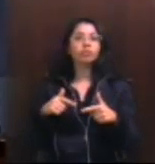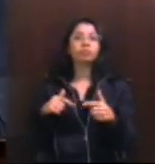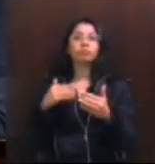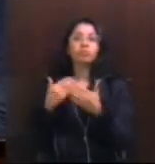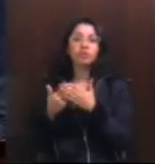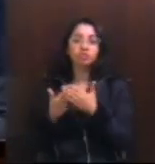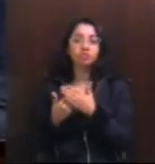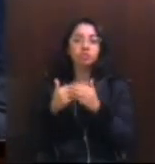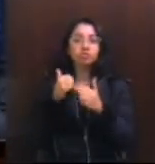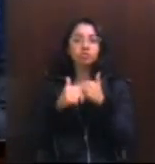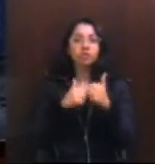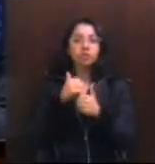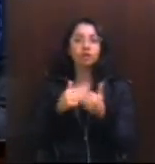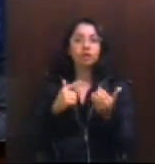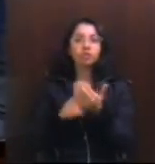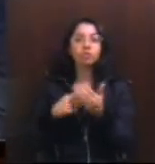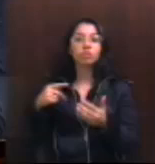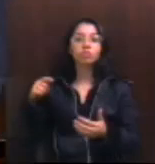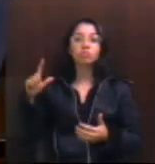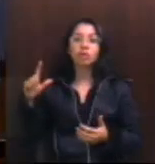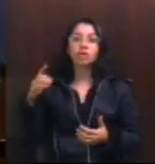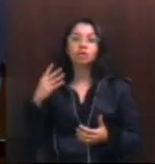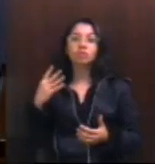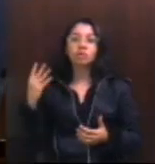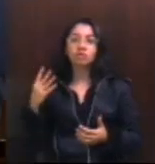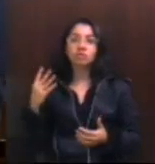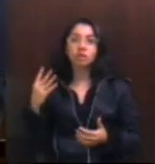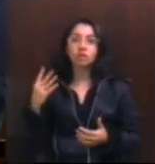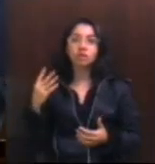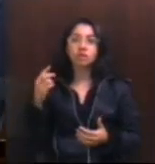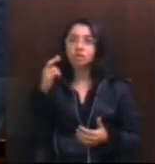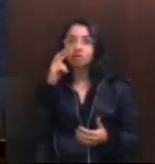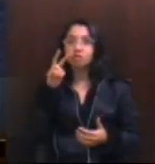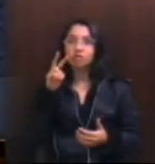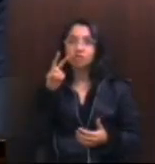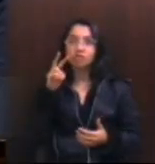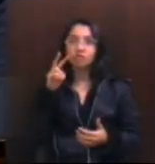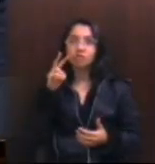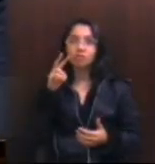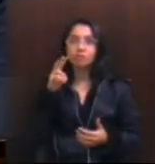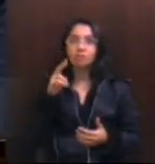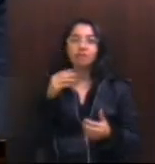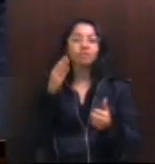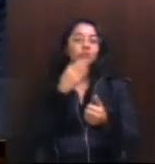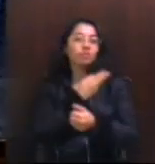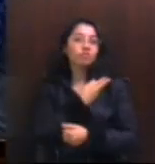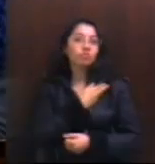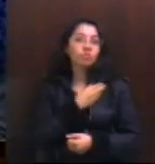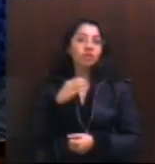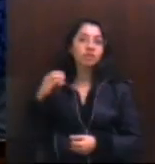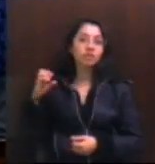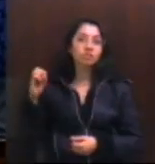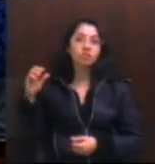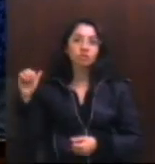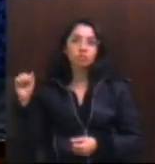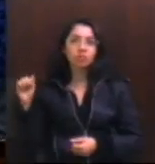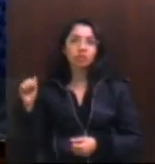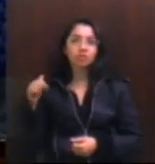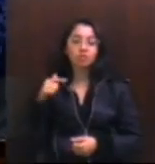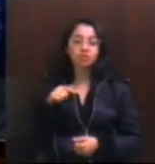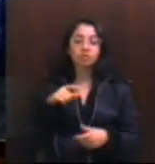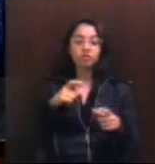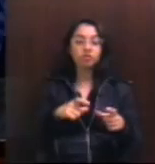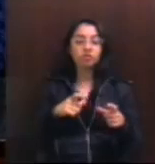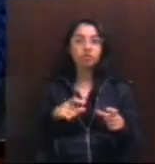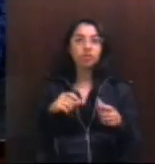de qualidade, contra o PL 44, que vejam a ironia, e eu sempre fui parceira do CEPERS, mas que ocuparam as escolas,